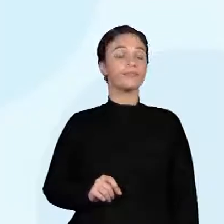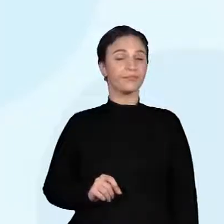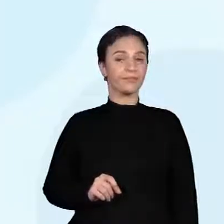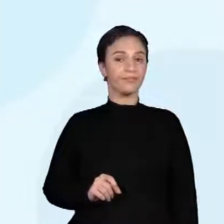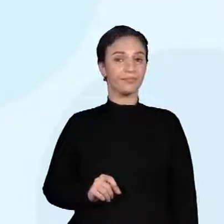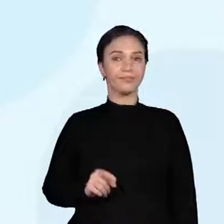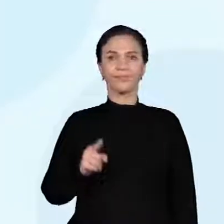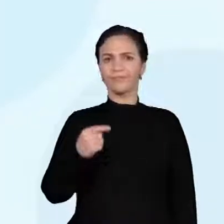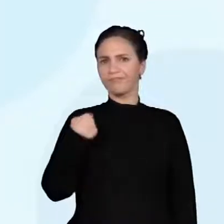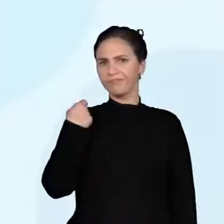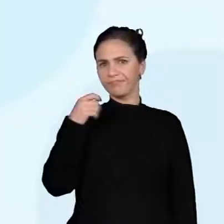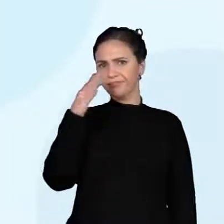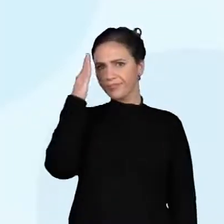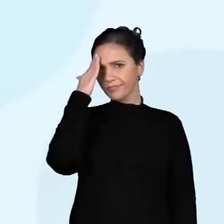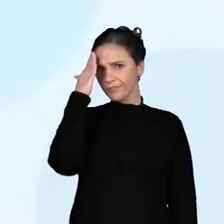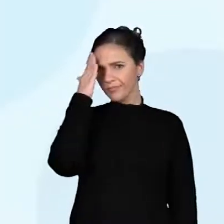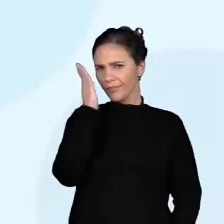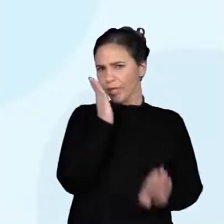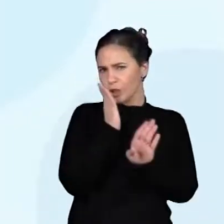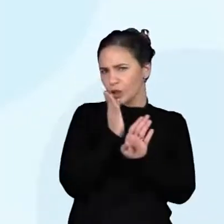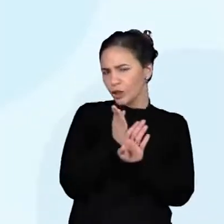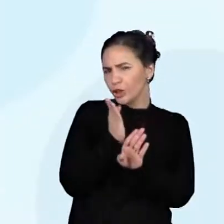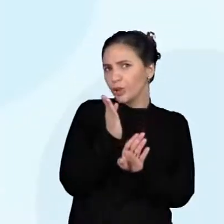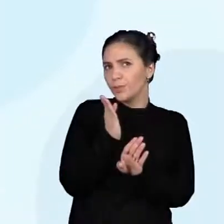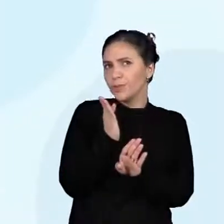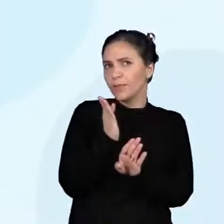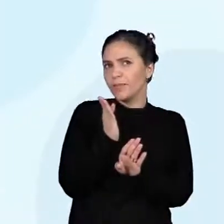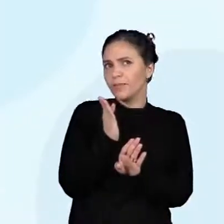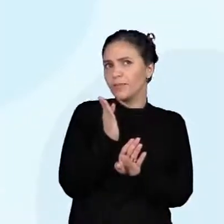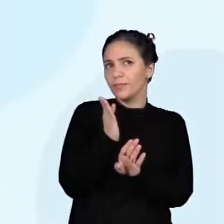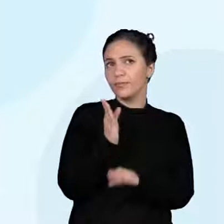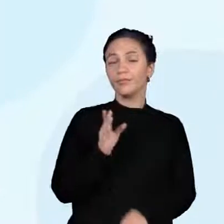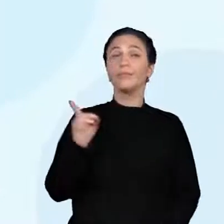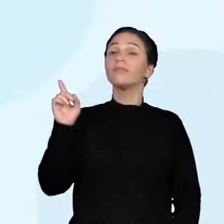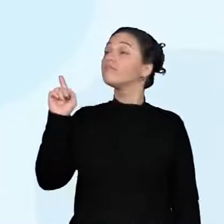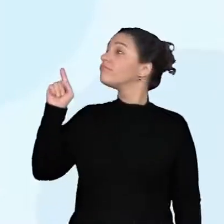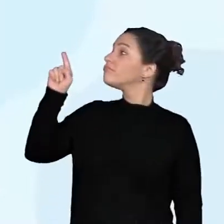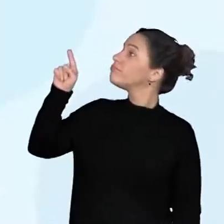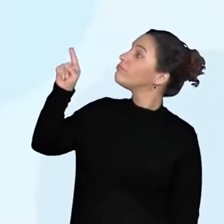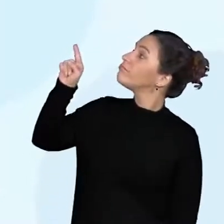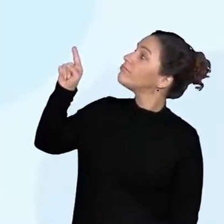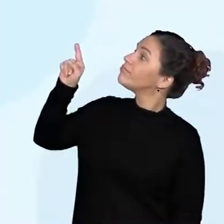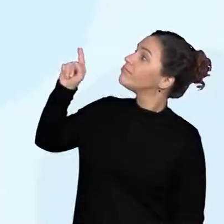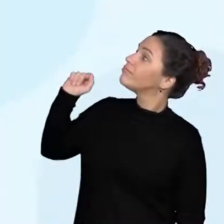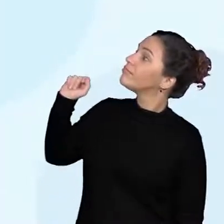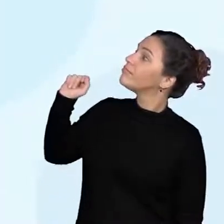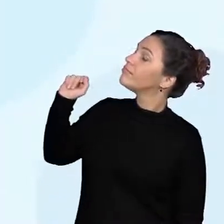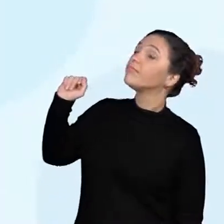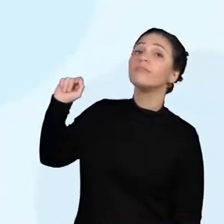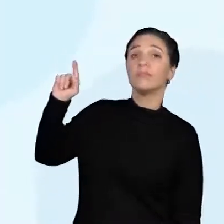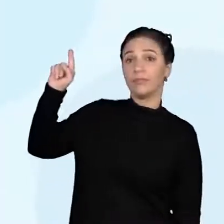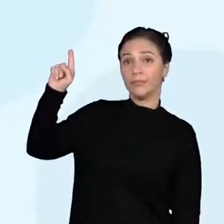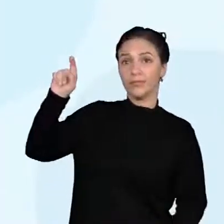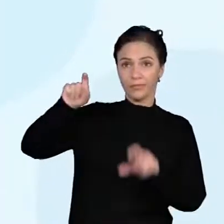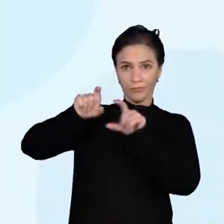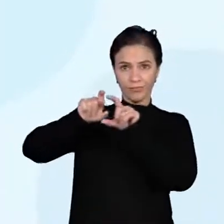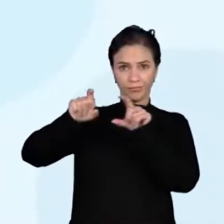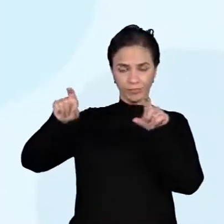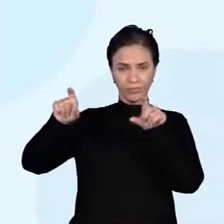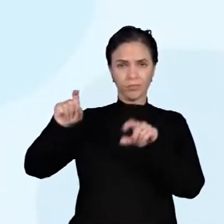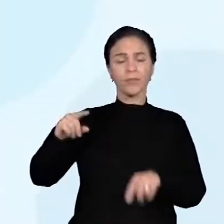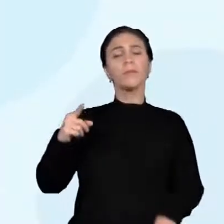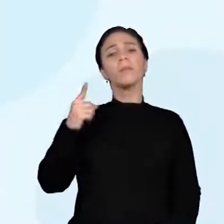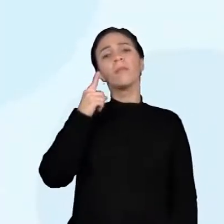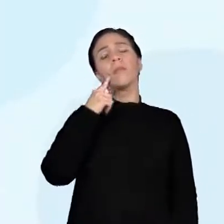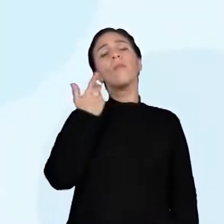se esta conta, 7.405 menos 2.500, é maior ou menor